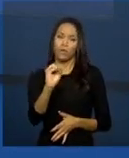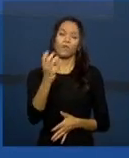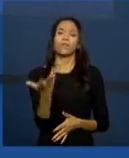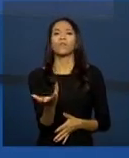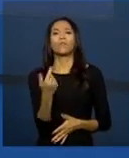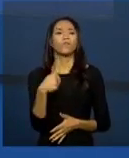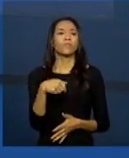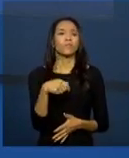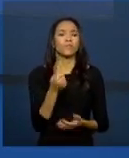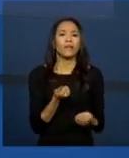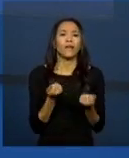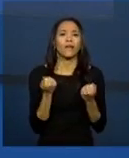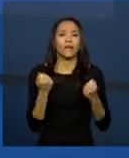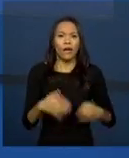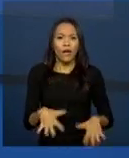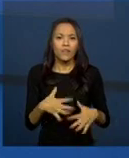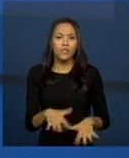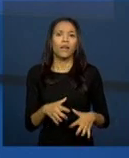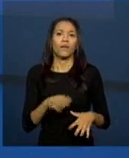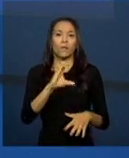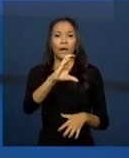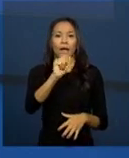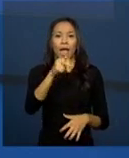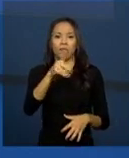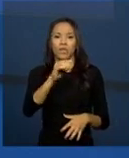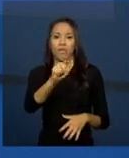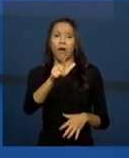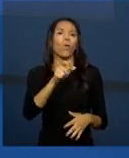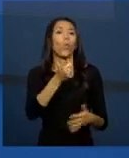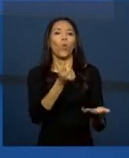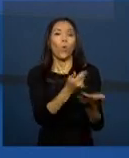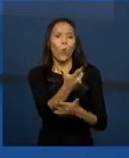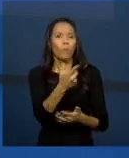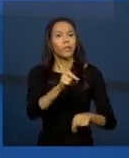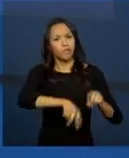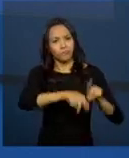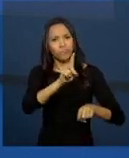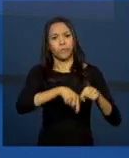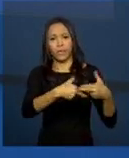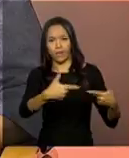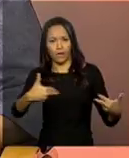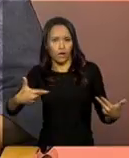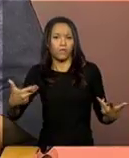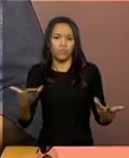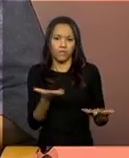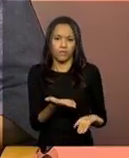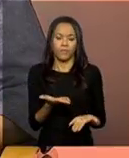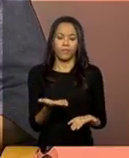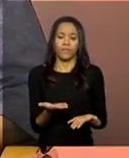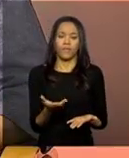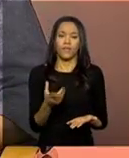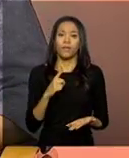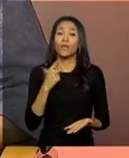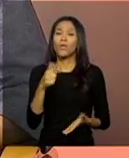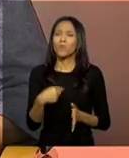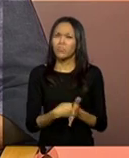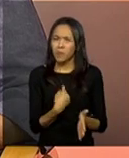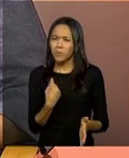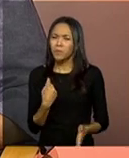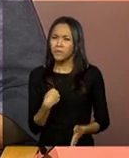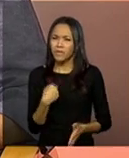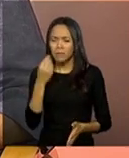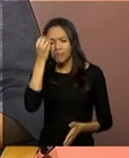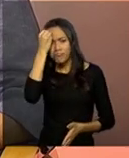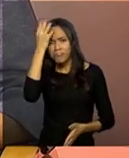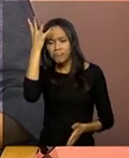capital, que, no caso, é esse, de equipamentos e tudo mais. Eu acho que tinha um outro ponto dentro da pergunta dela que me